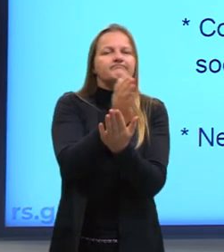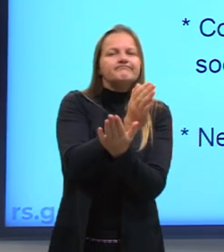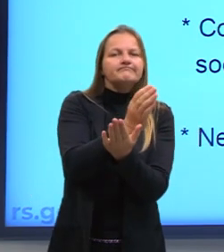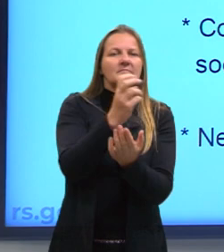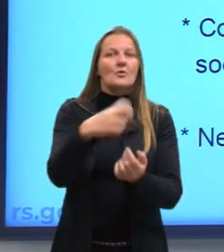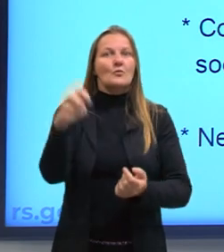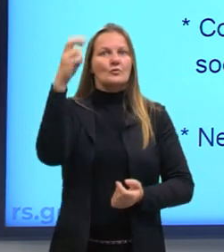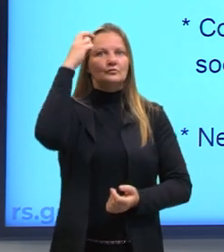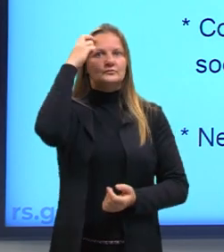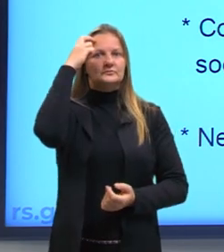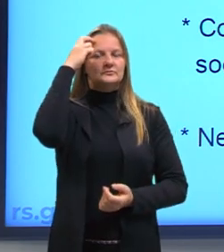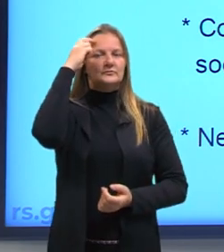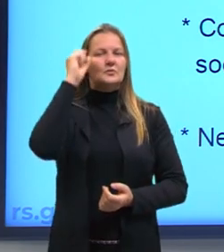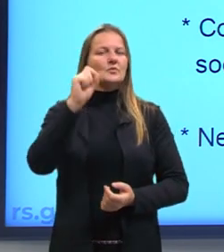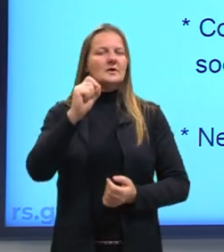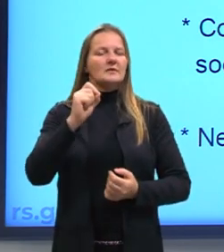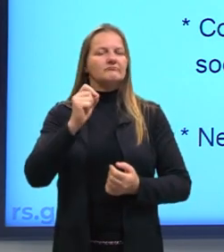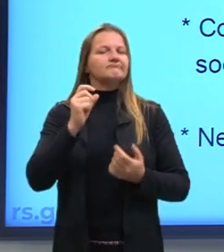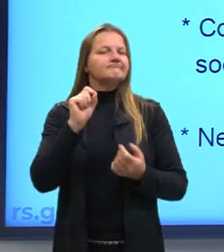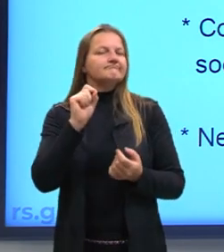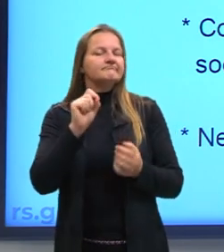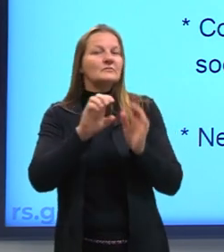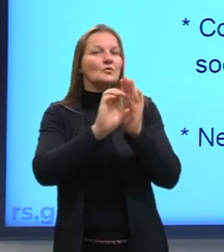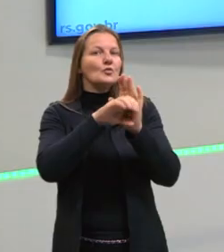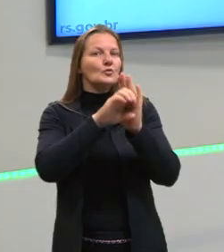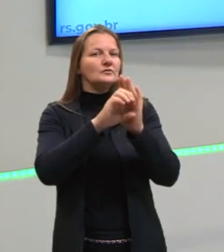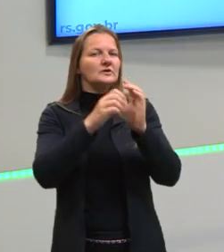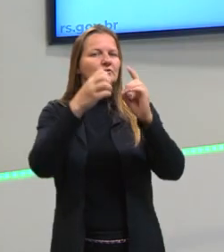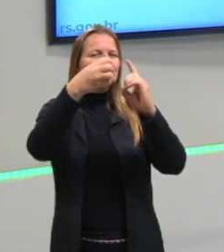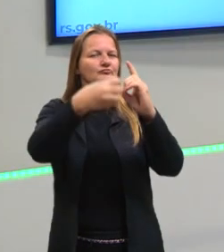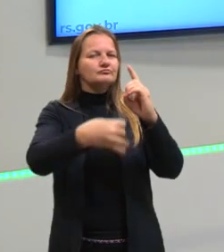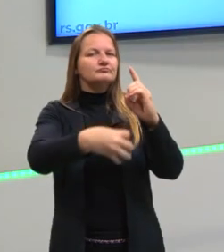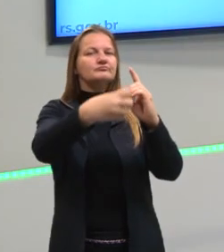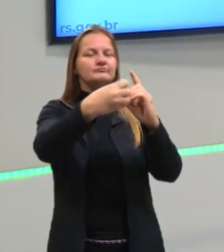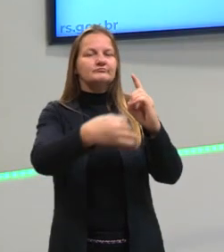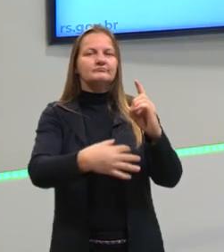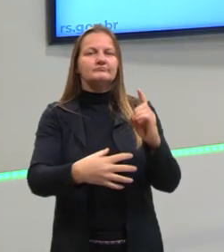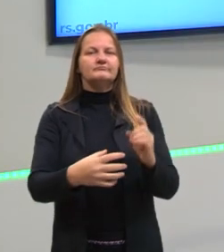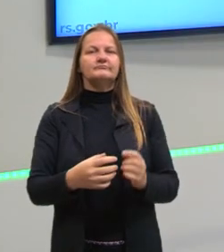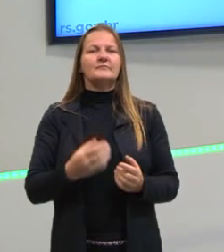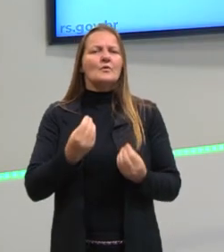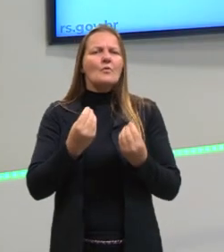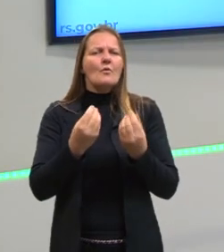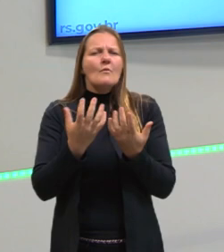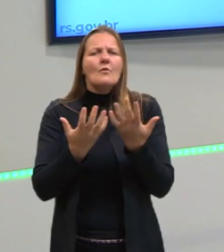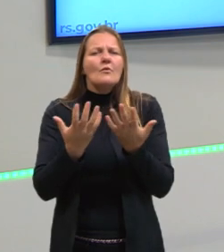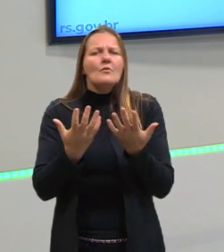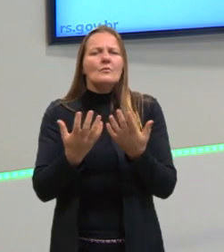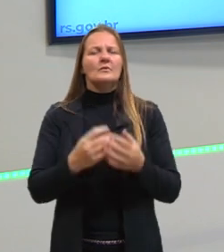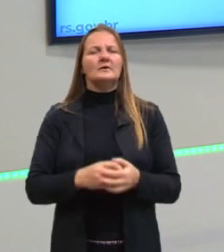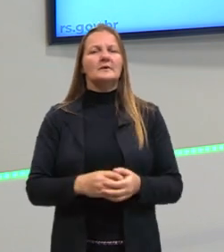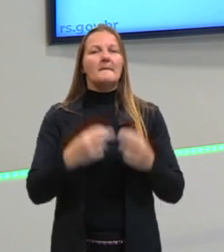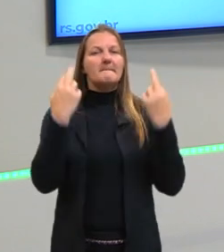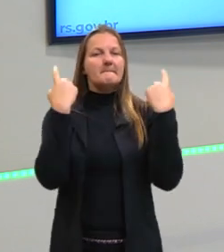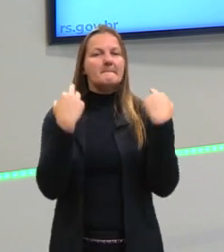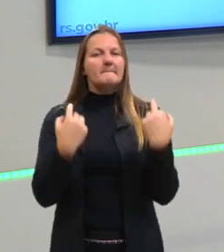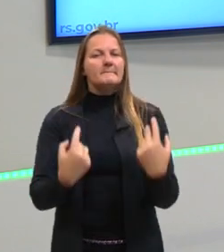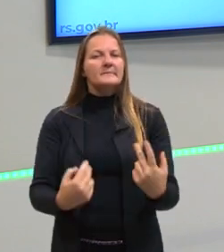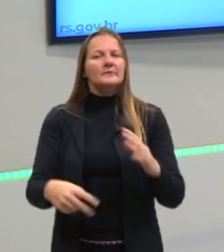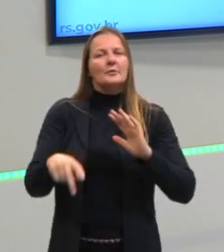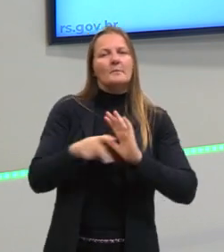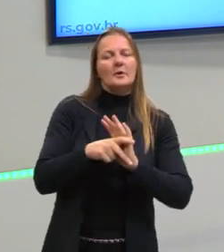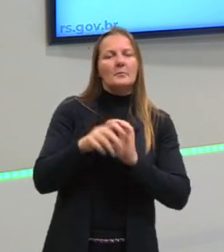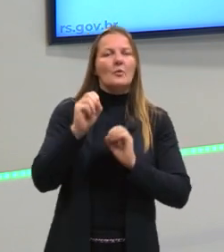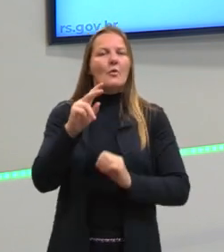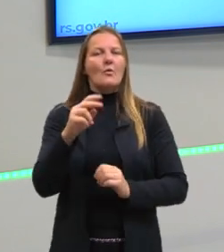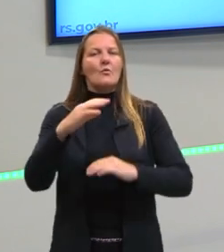questão importante também nós iremos pensando, né? Até onde vai a natureza e o que é cultural? Tudo aquilo que o ser humano